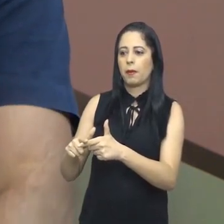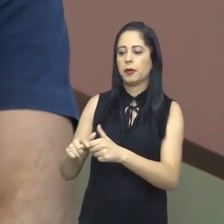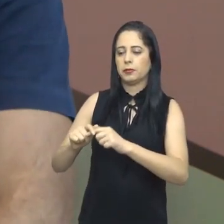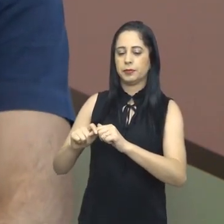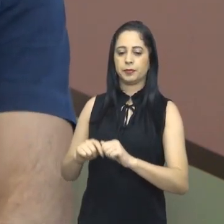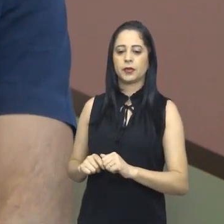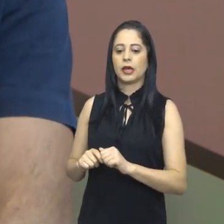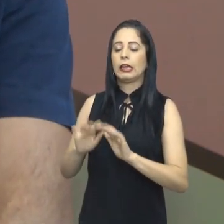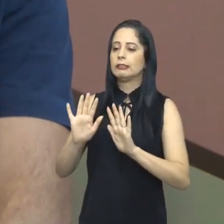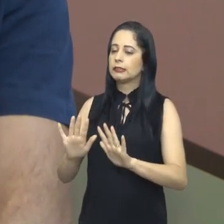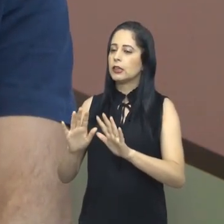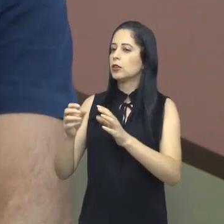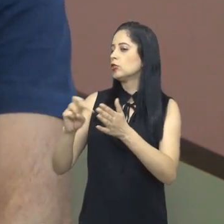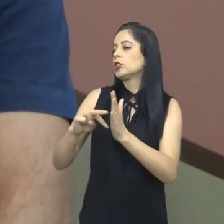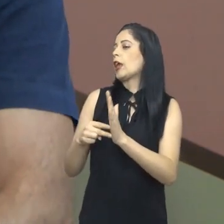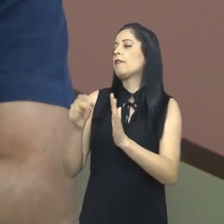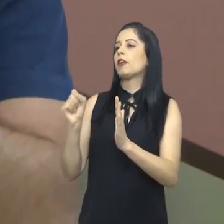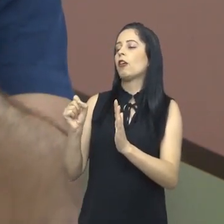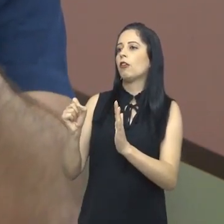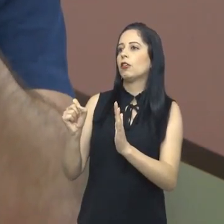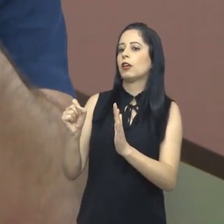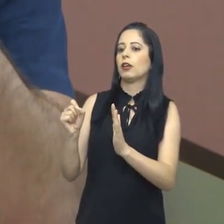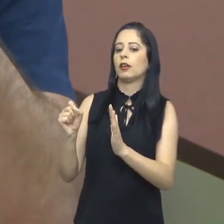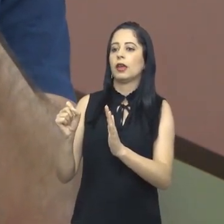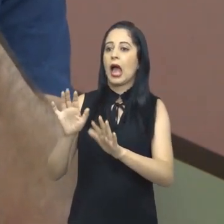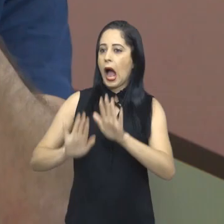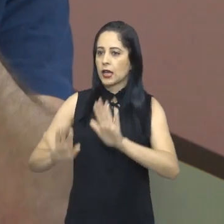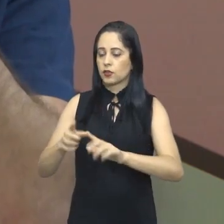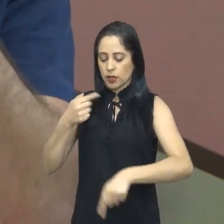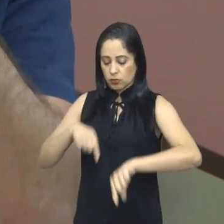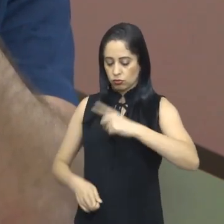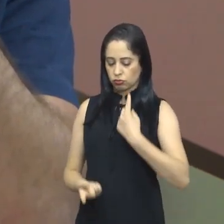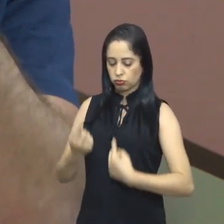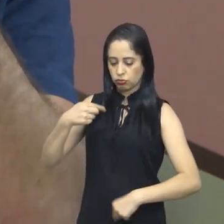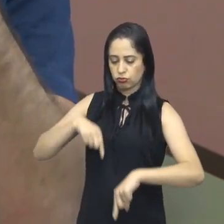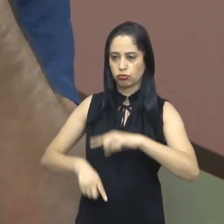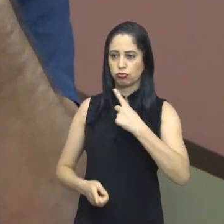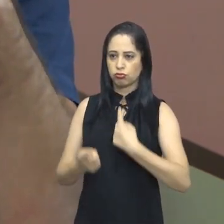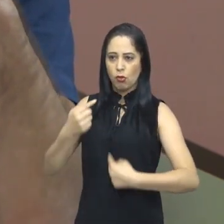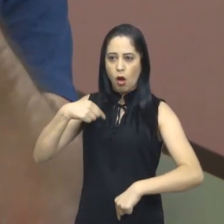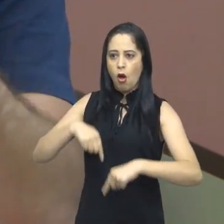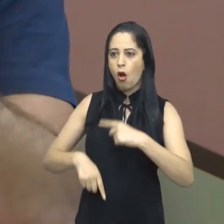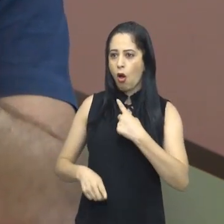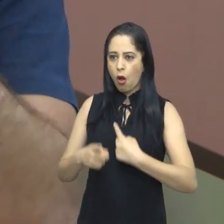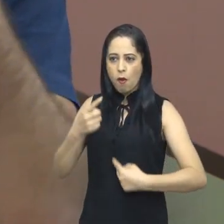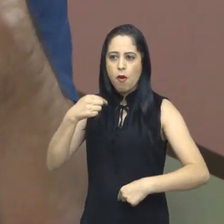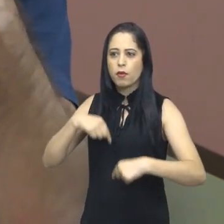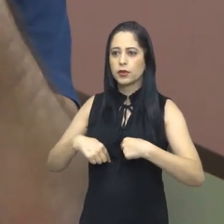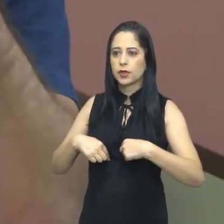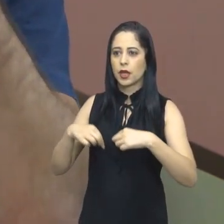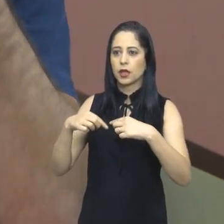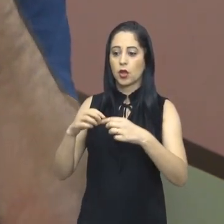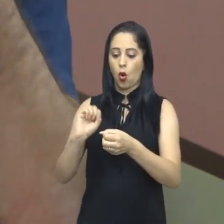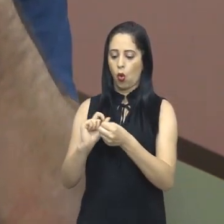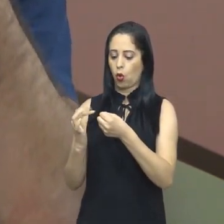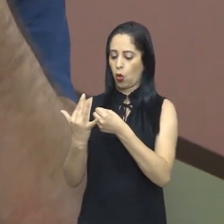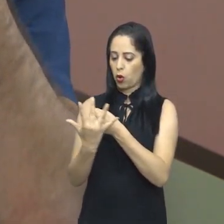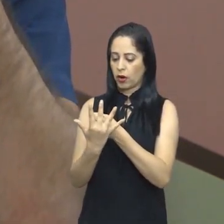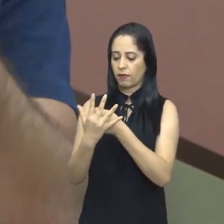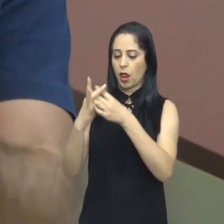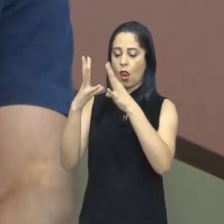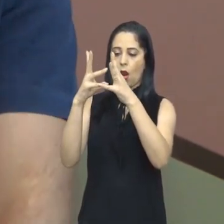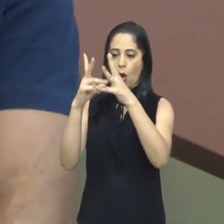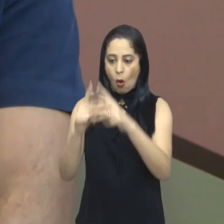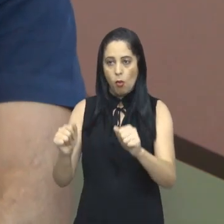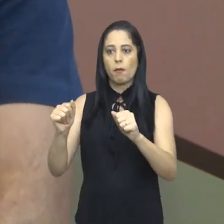pneumonia inflamatória. Com isso, eu quero dizer que mesmo que o sistema imunológico erradique, que esteriliza aquilo do